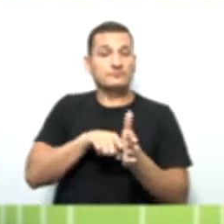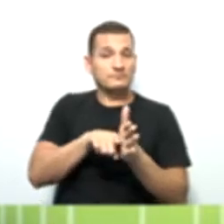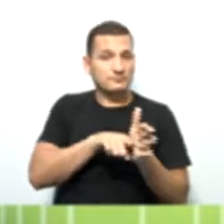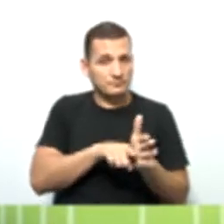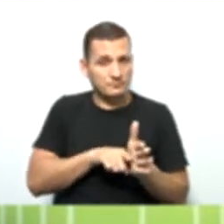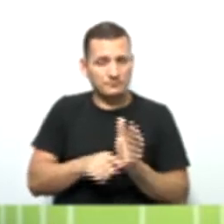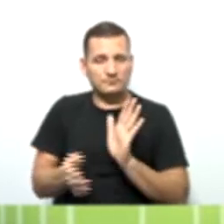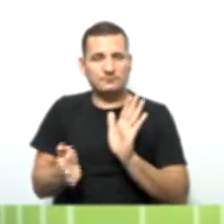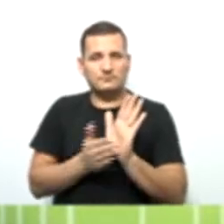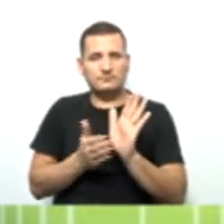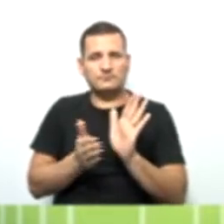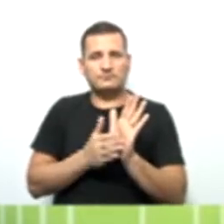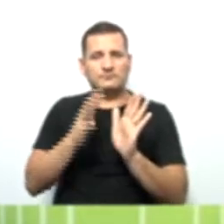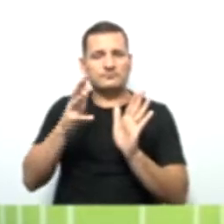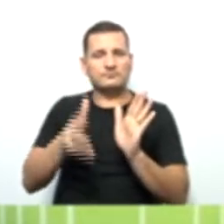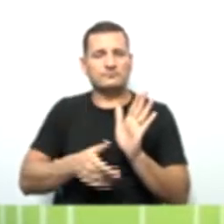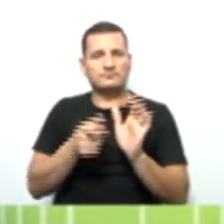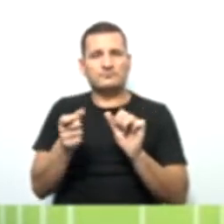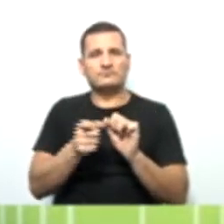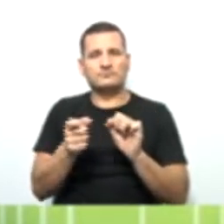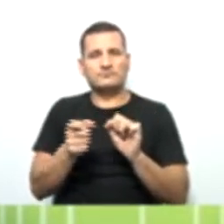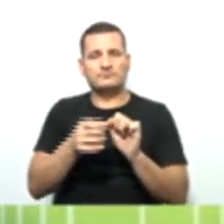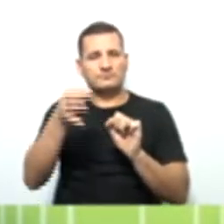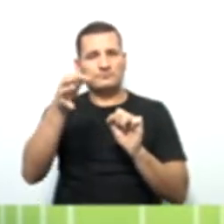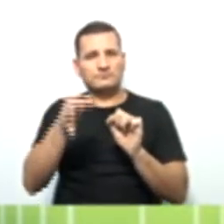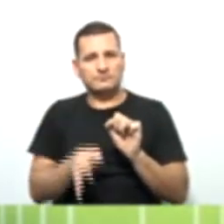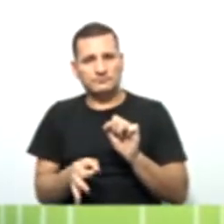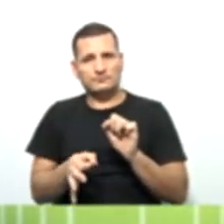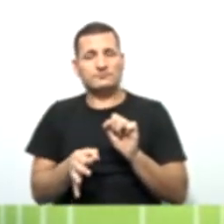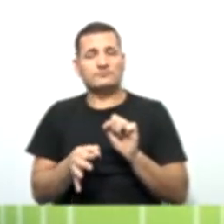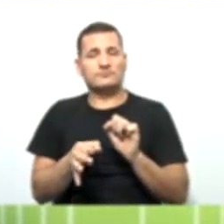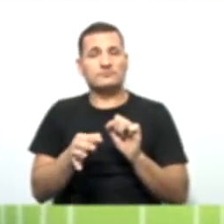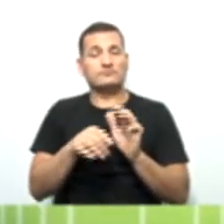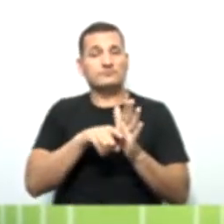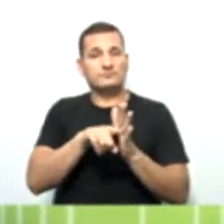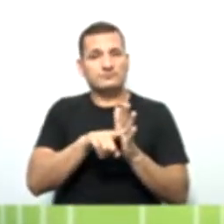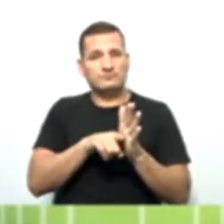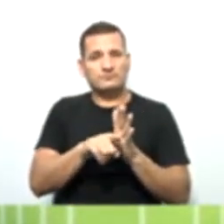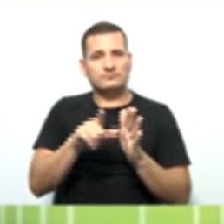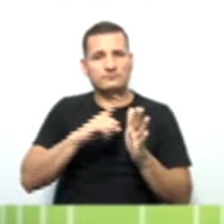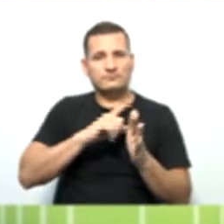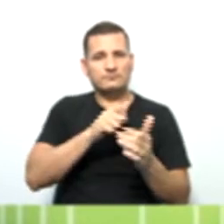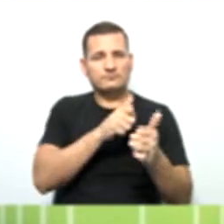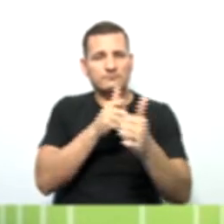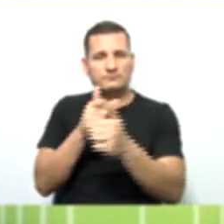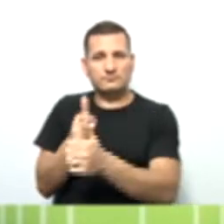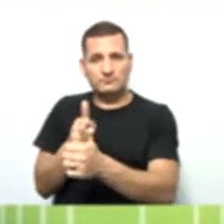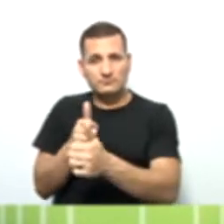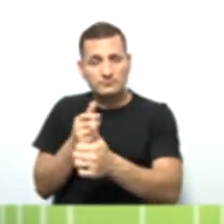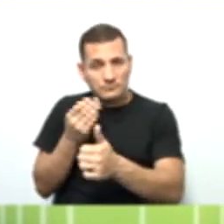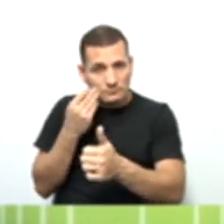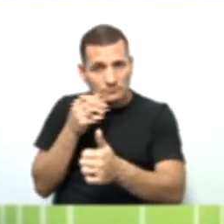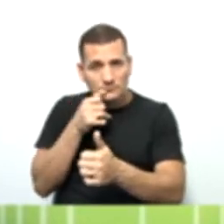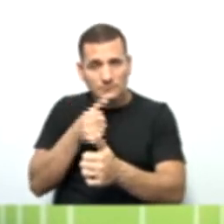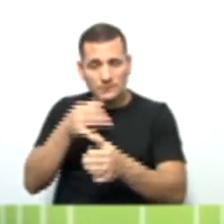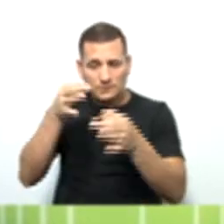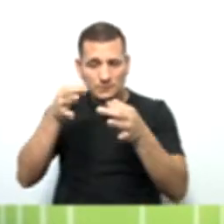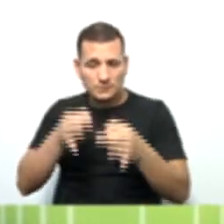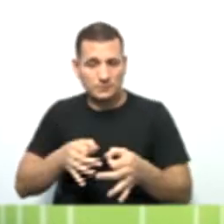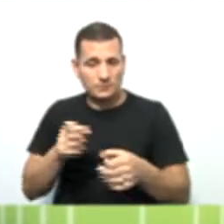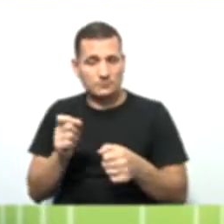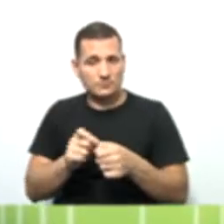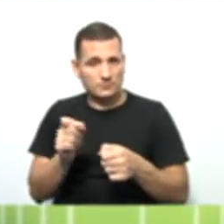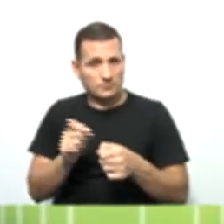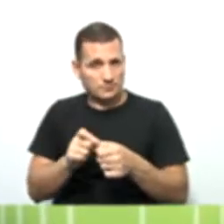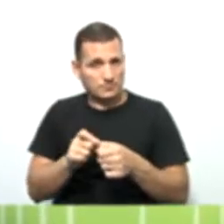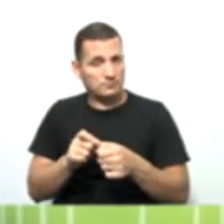seja feito da forma correta e ela está ali acompanhando se realmente foi feito correto, Se foi,